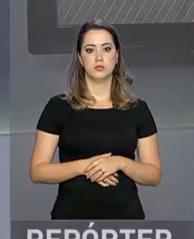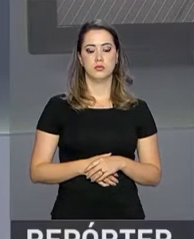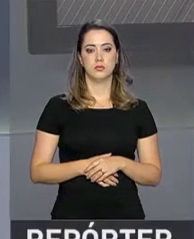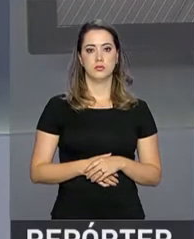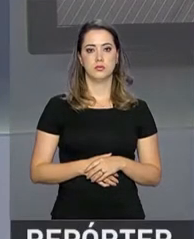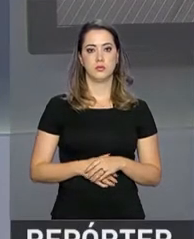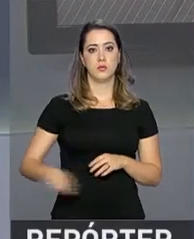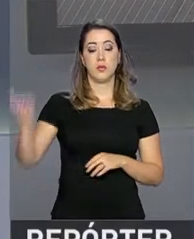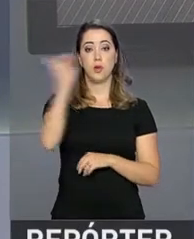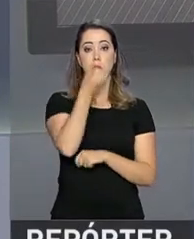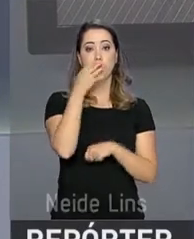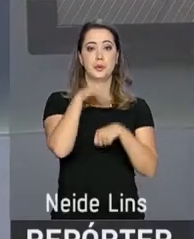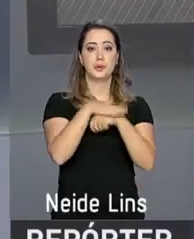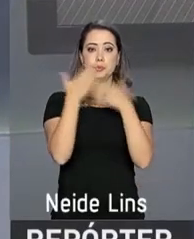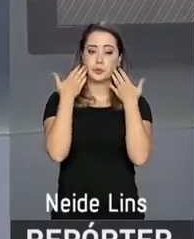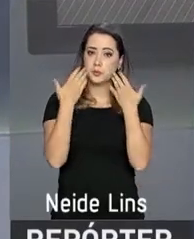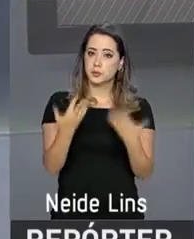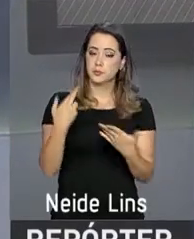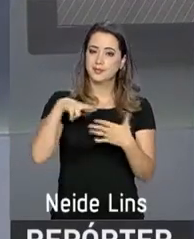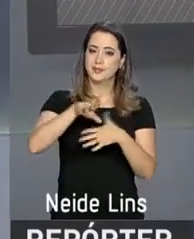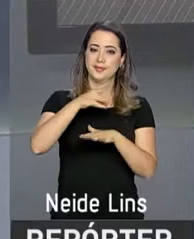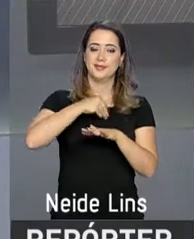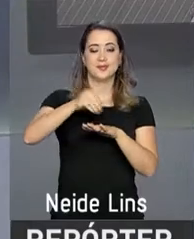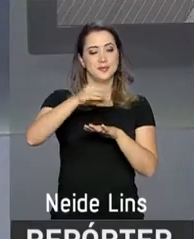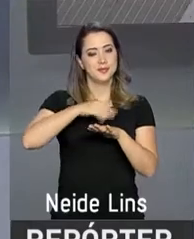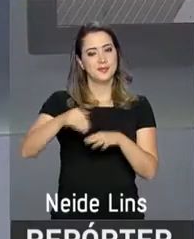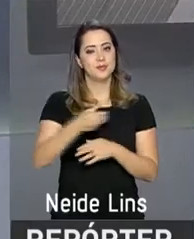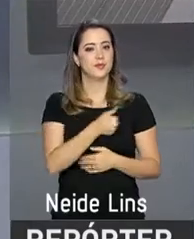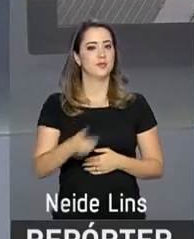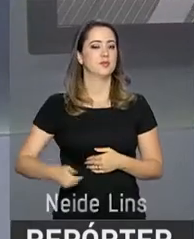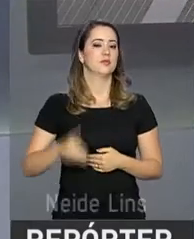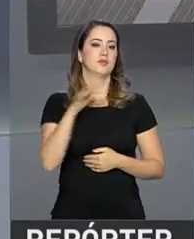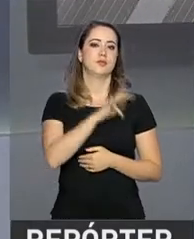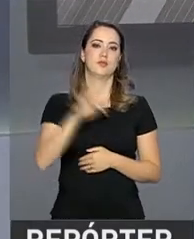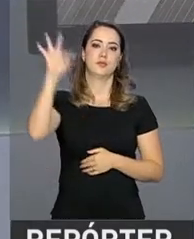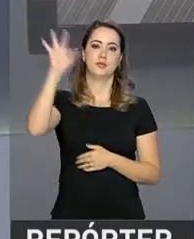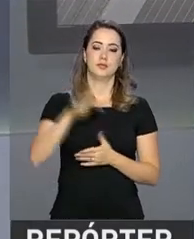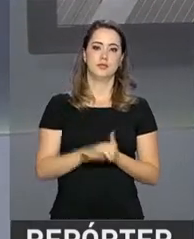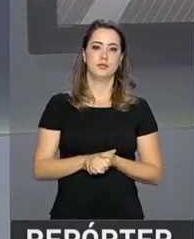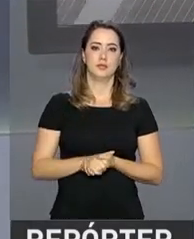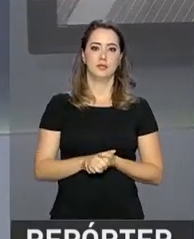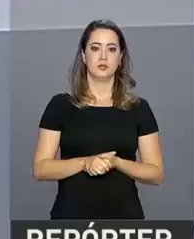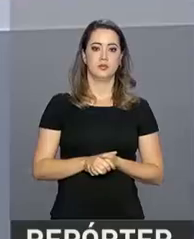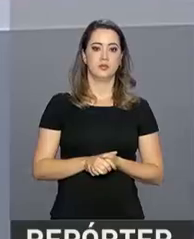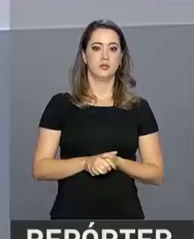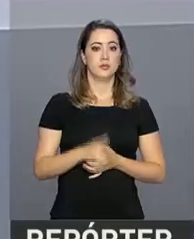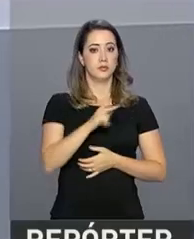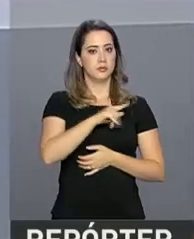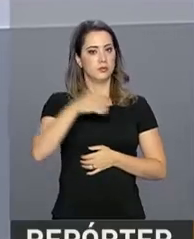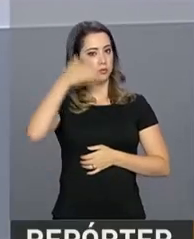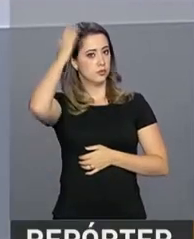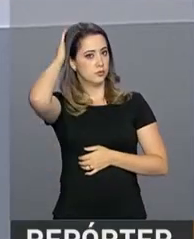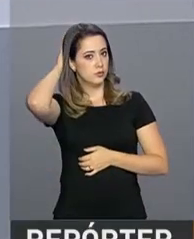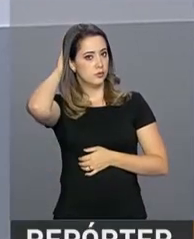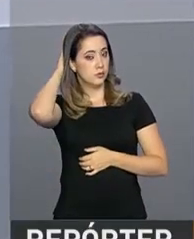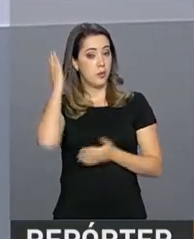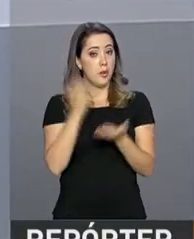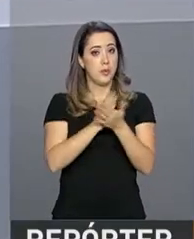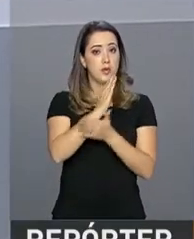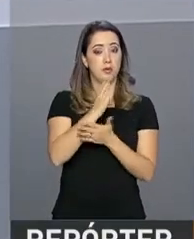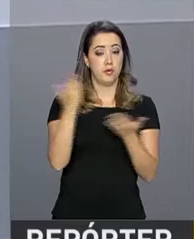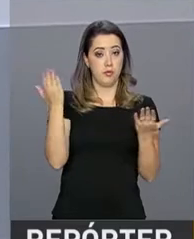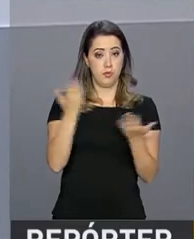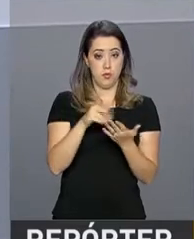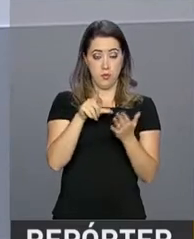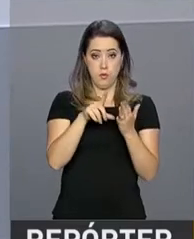Olá, boa noite. Estamos de volta com o repórter NBR e as notícias do governo federal. O presidente Michel Temer sancionou